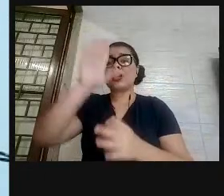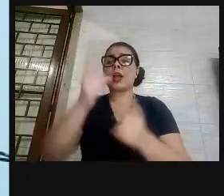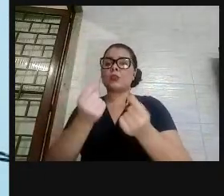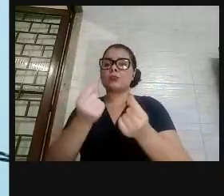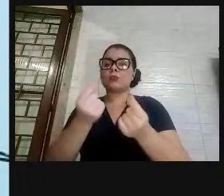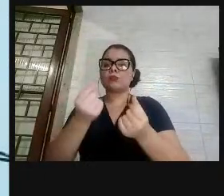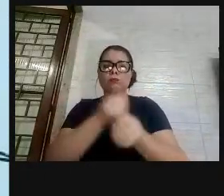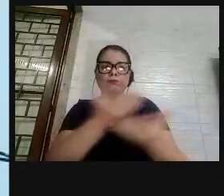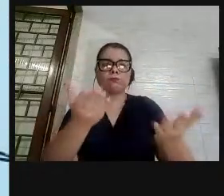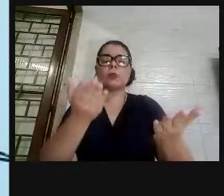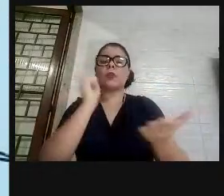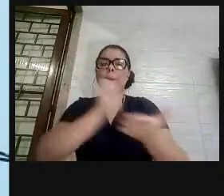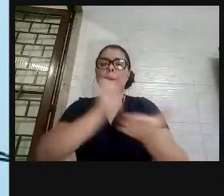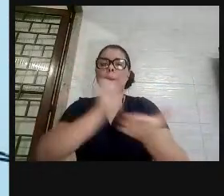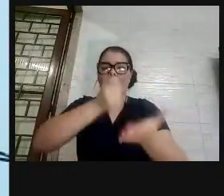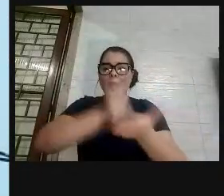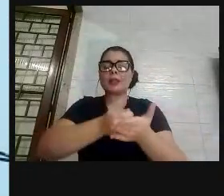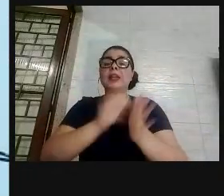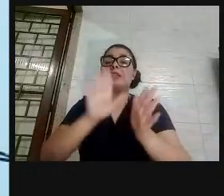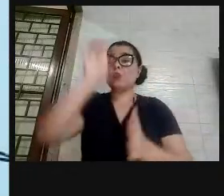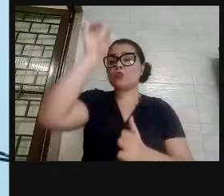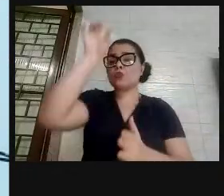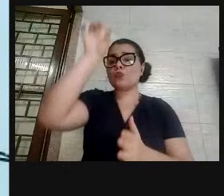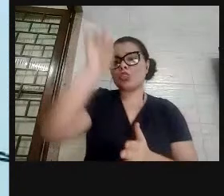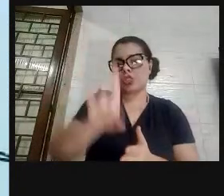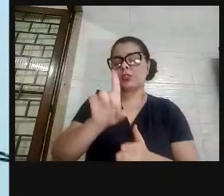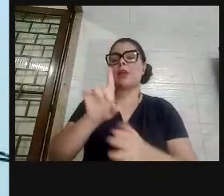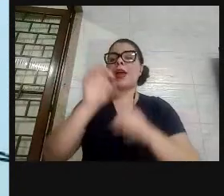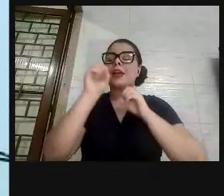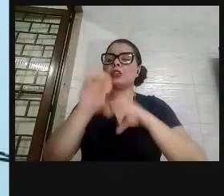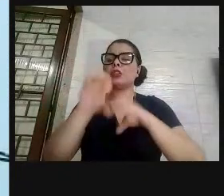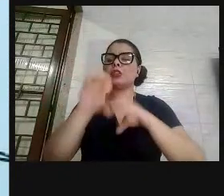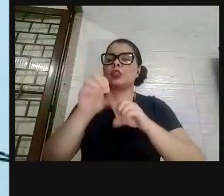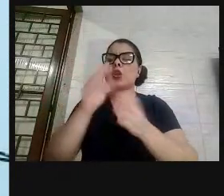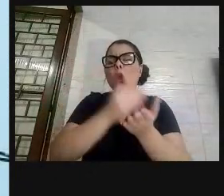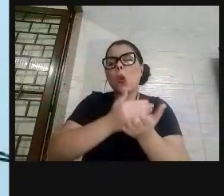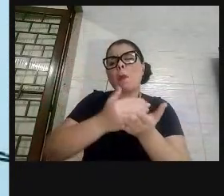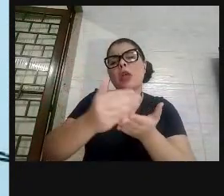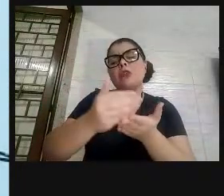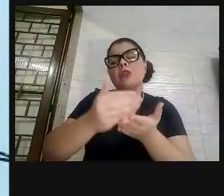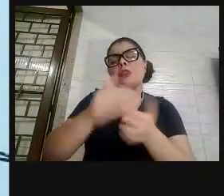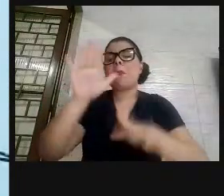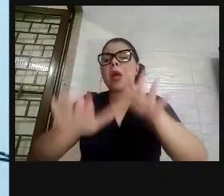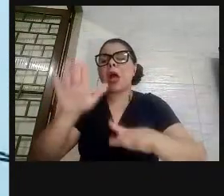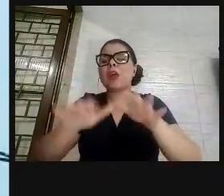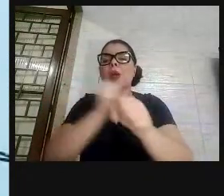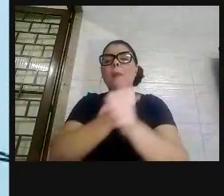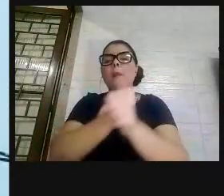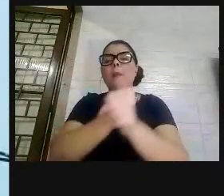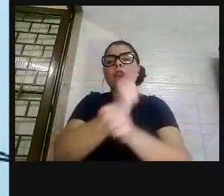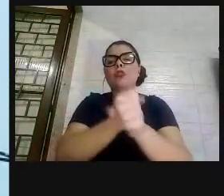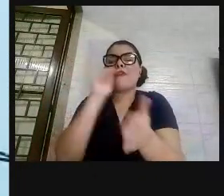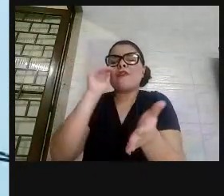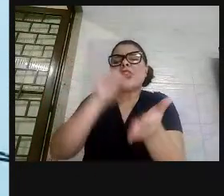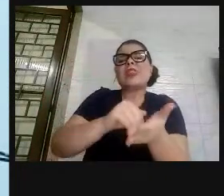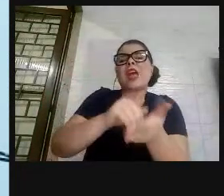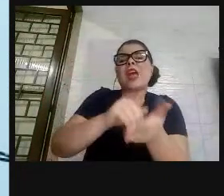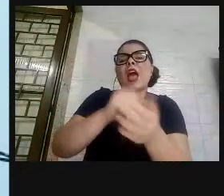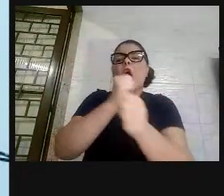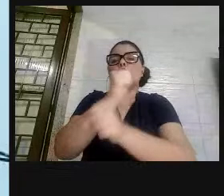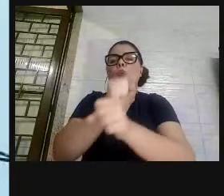E o Estado, o direito à educação, só veio nos anos 80, final dos anos 80, com o processo de